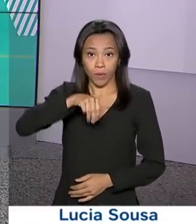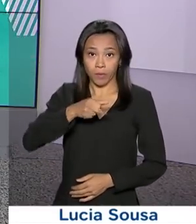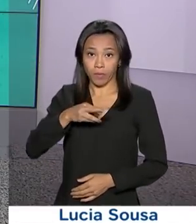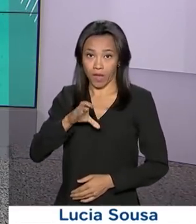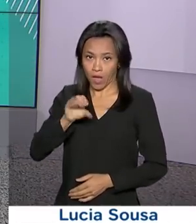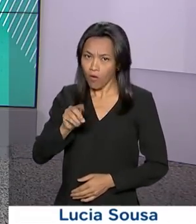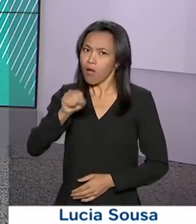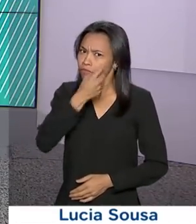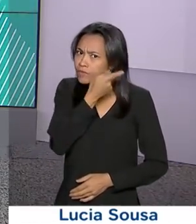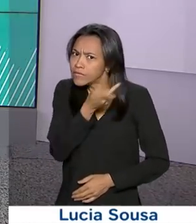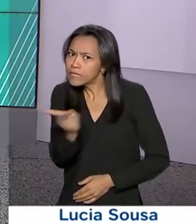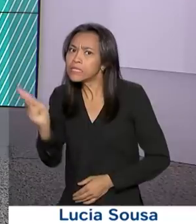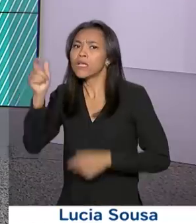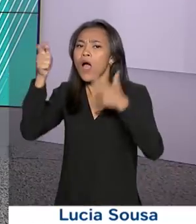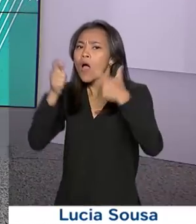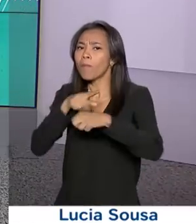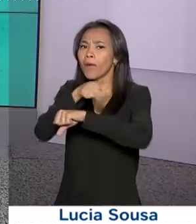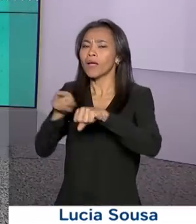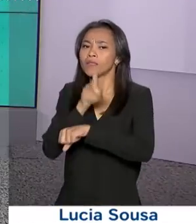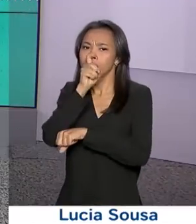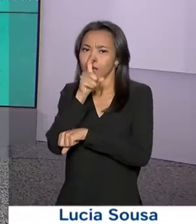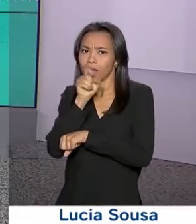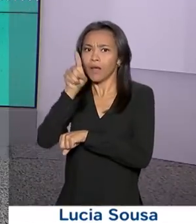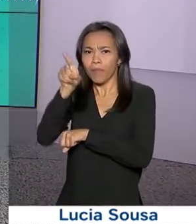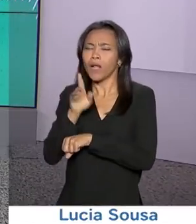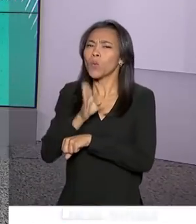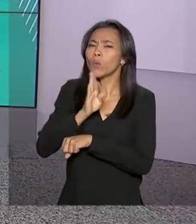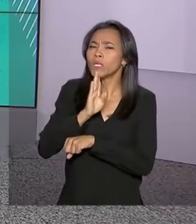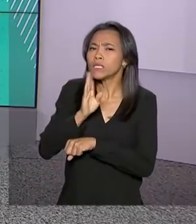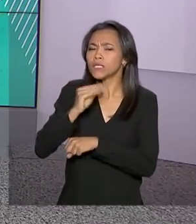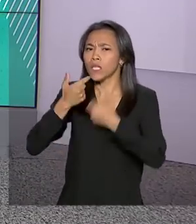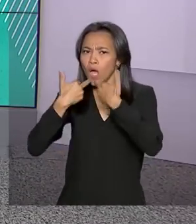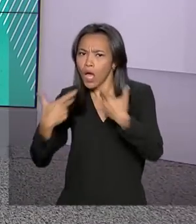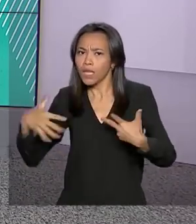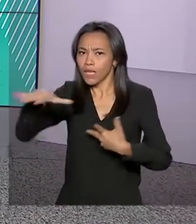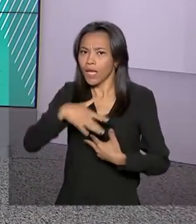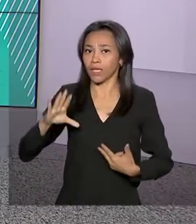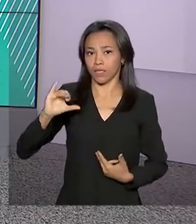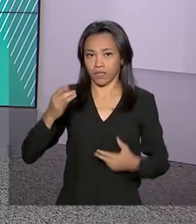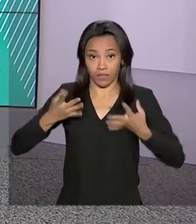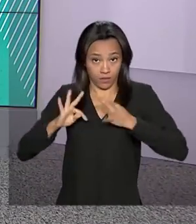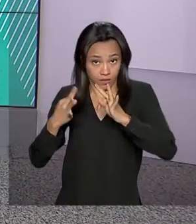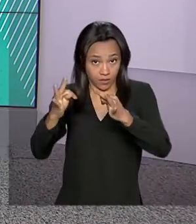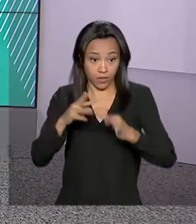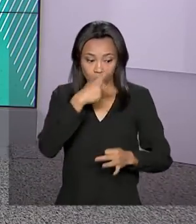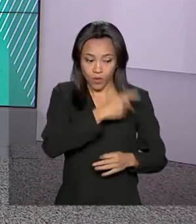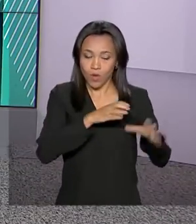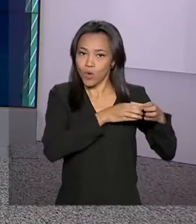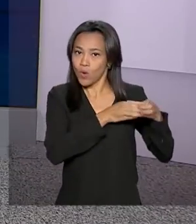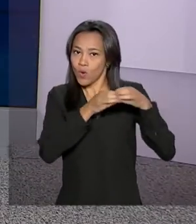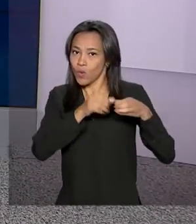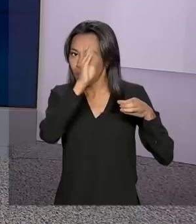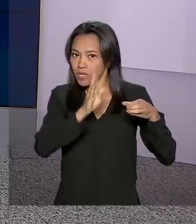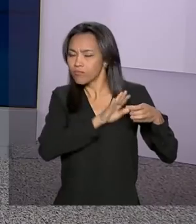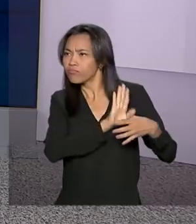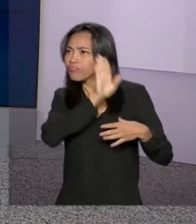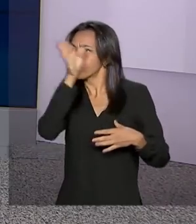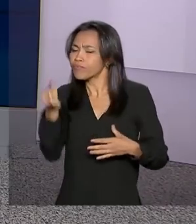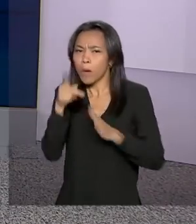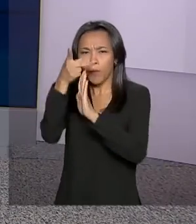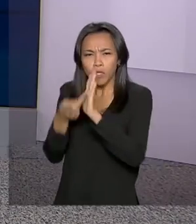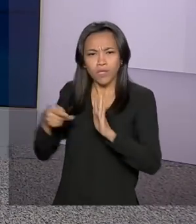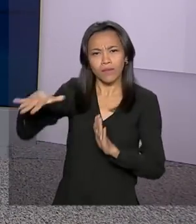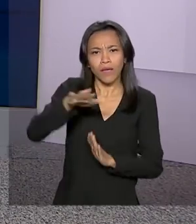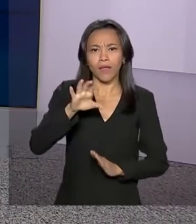oficial a Dubai para conhecer iniciativas de sucesso na área de ciência e inovação. A delegação brasileira visa projetos na área